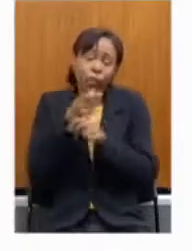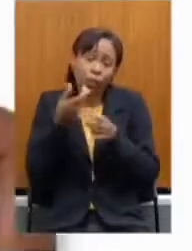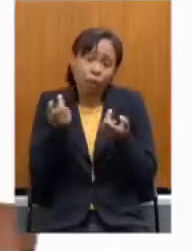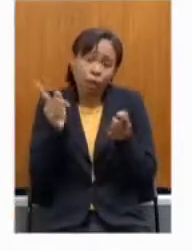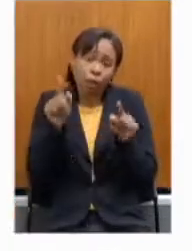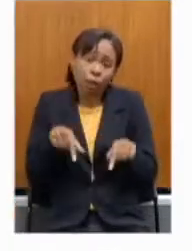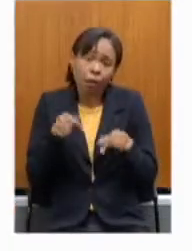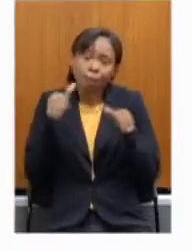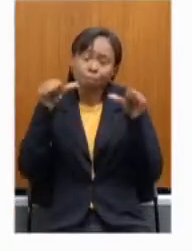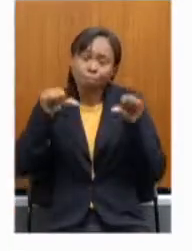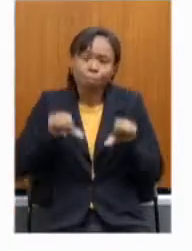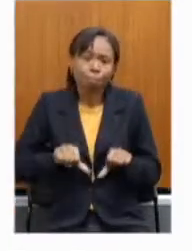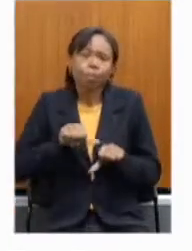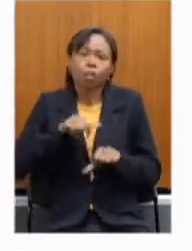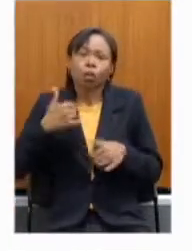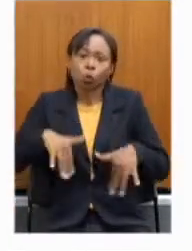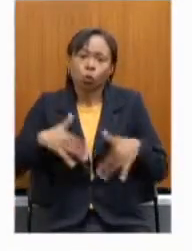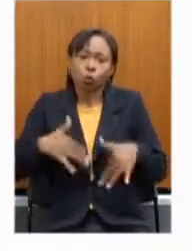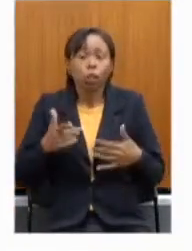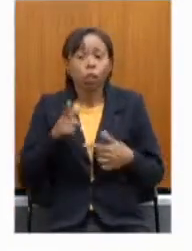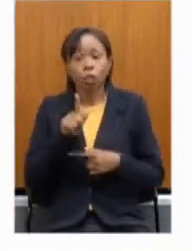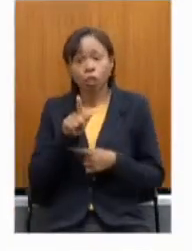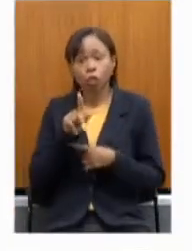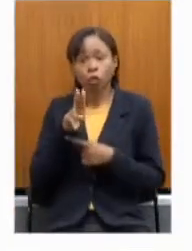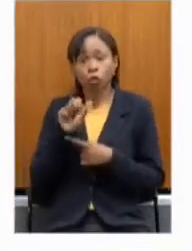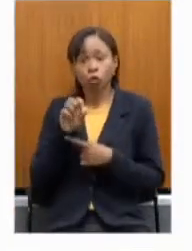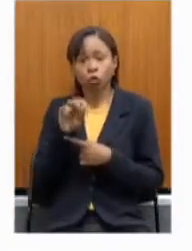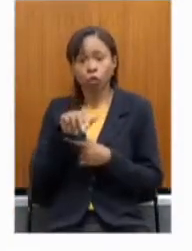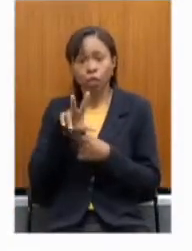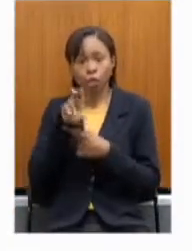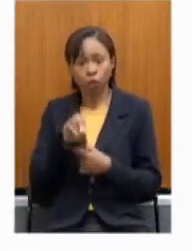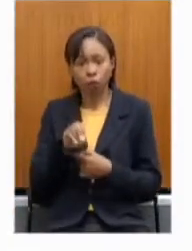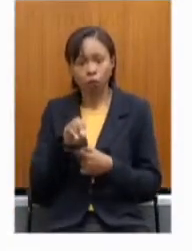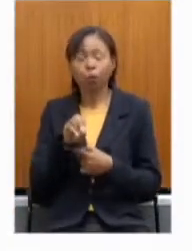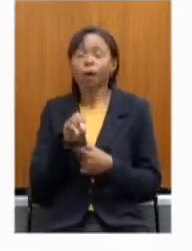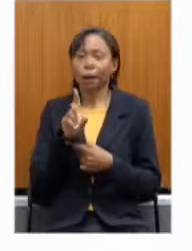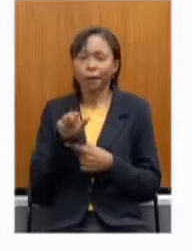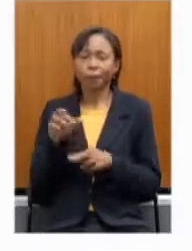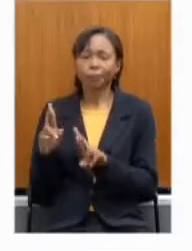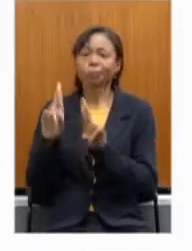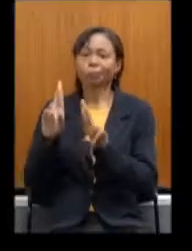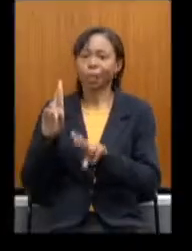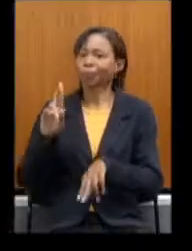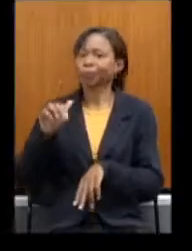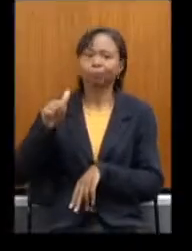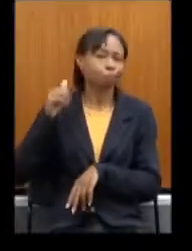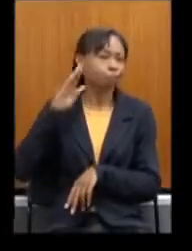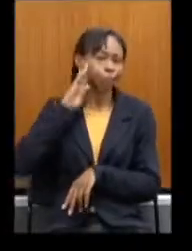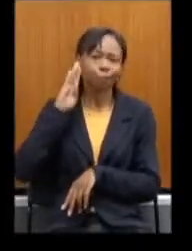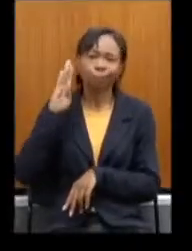Muito grave E o Gustavo Barbosa Foi o principal Responsável Por toda essa engenharia E por toda essa operação